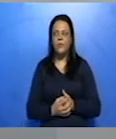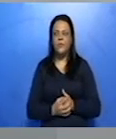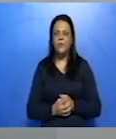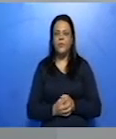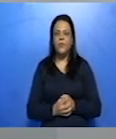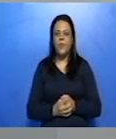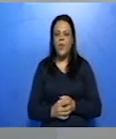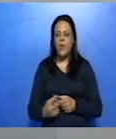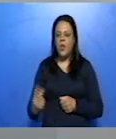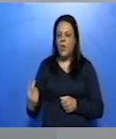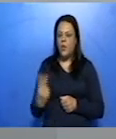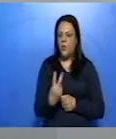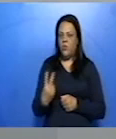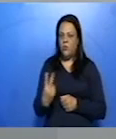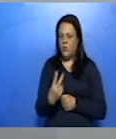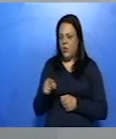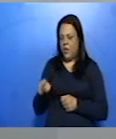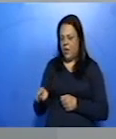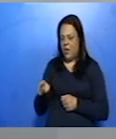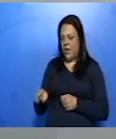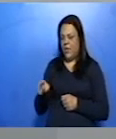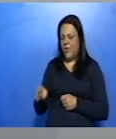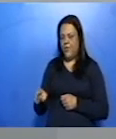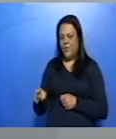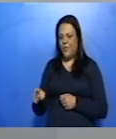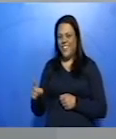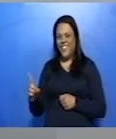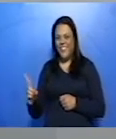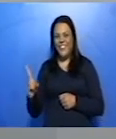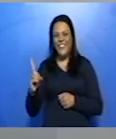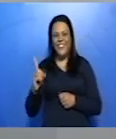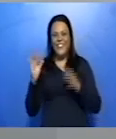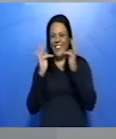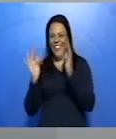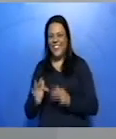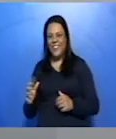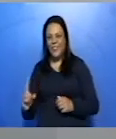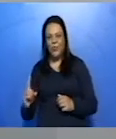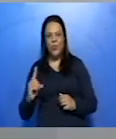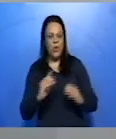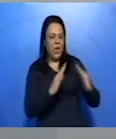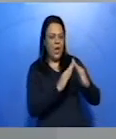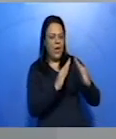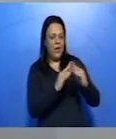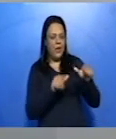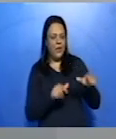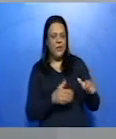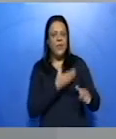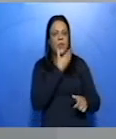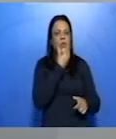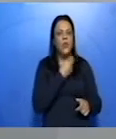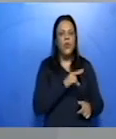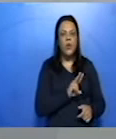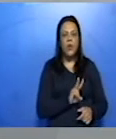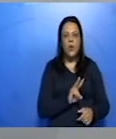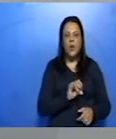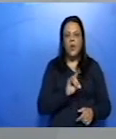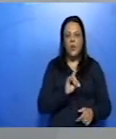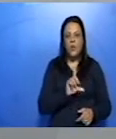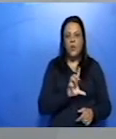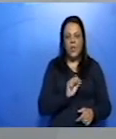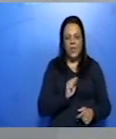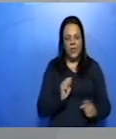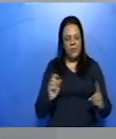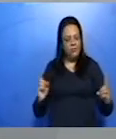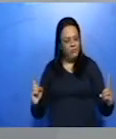Camilo vai todo feliz, segue a casa de Vilela. Chegando lá, quem o recebe? o próprio Vilela, o próprio